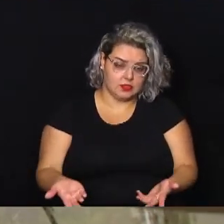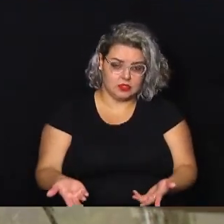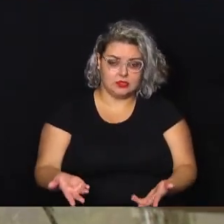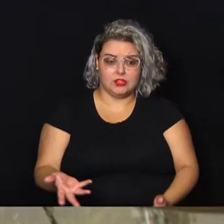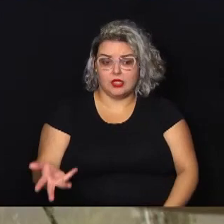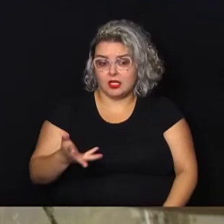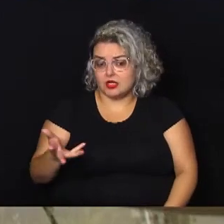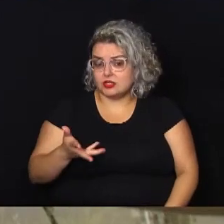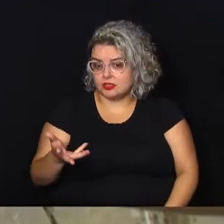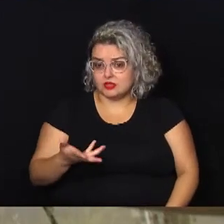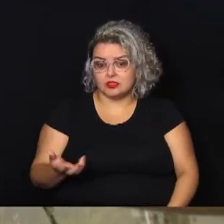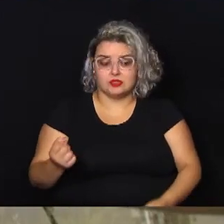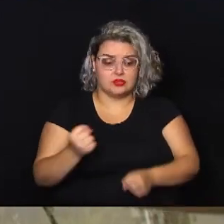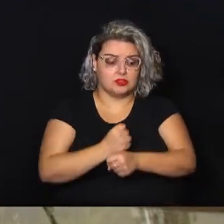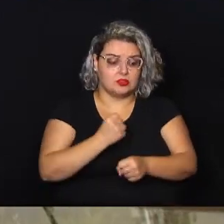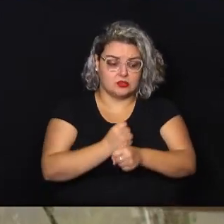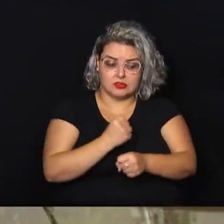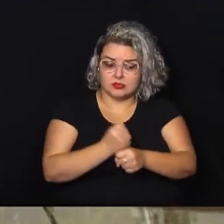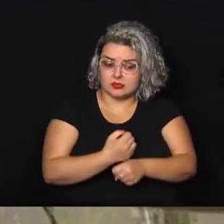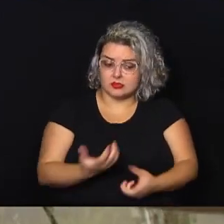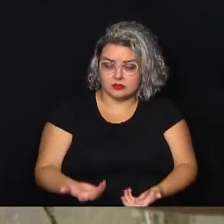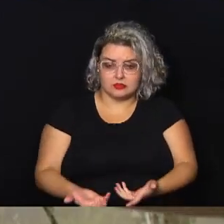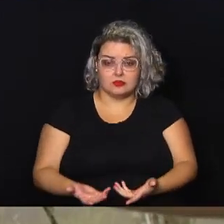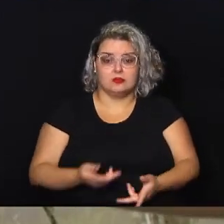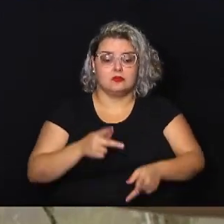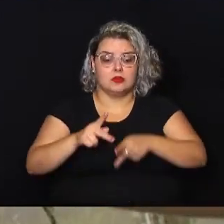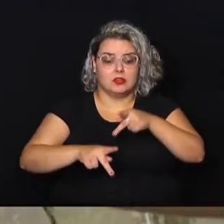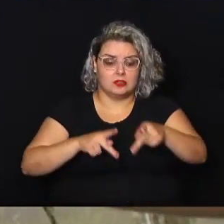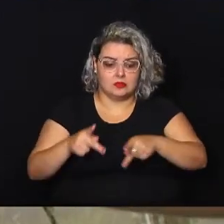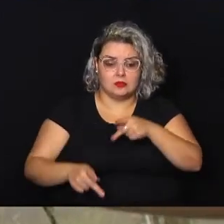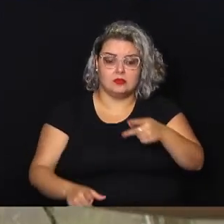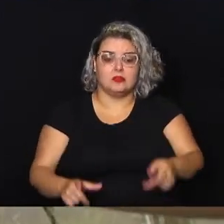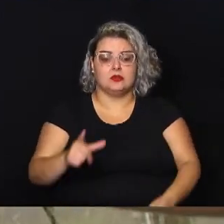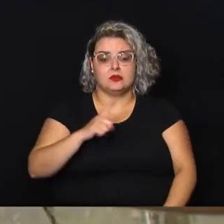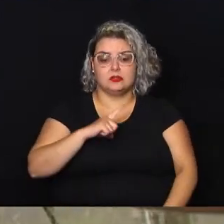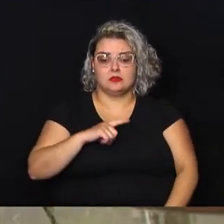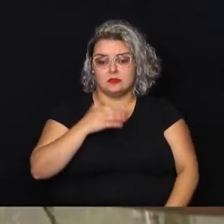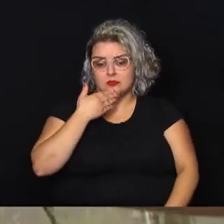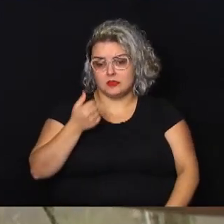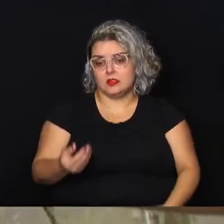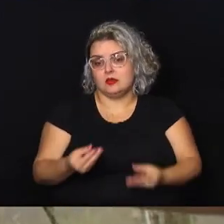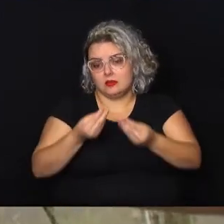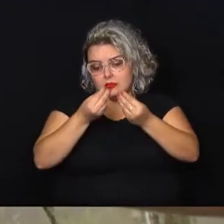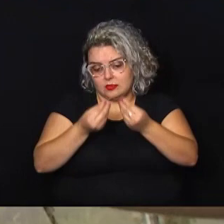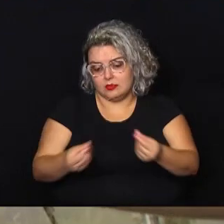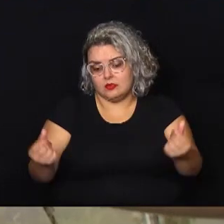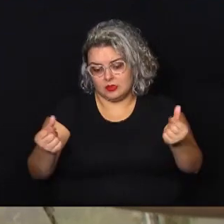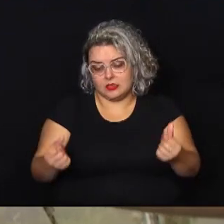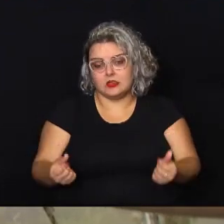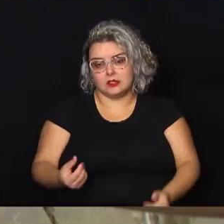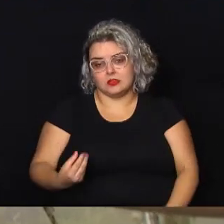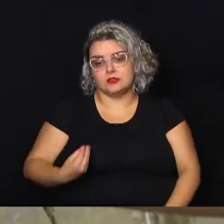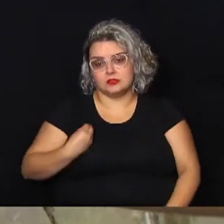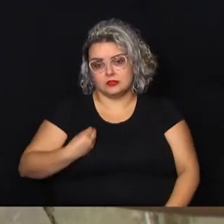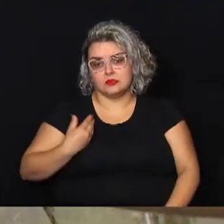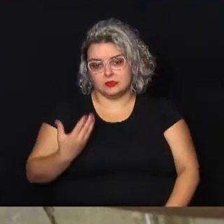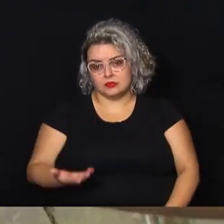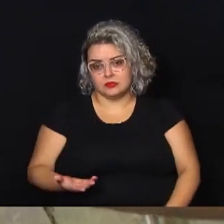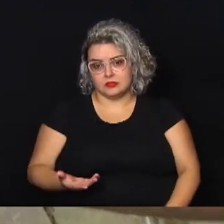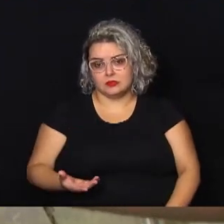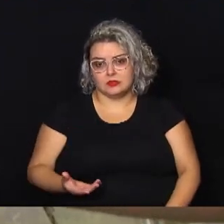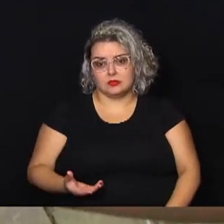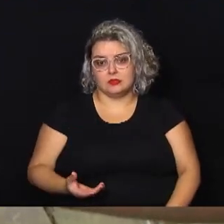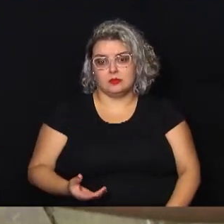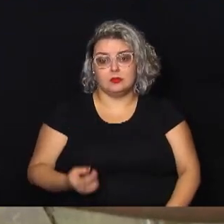conjunto de obras para que a população tenha uma melhor qualidade de vida. Posso sair e vir para você ter ideia. O